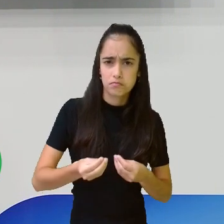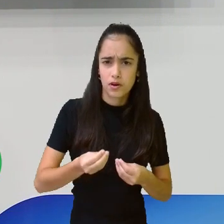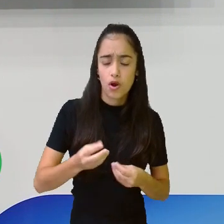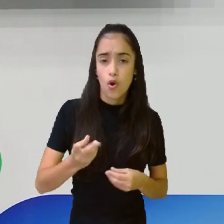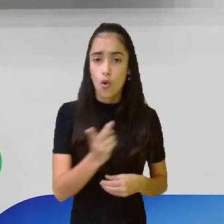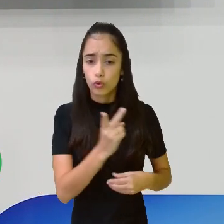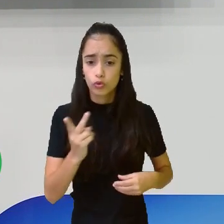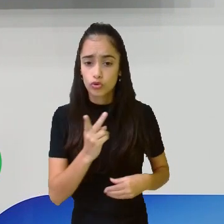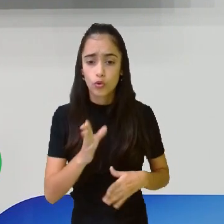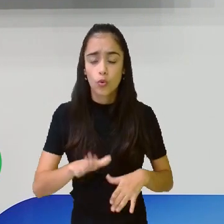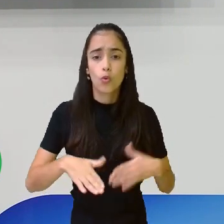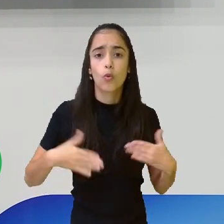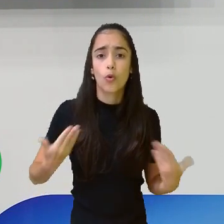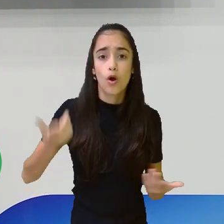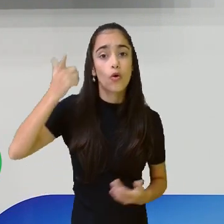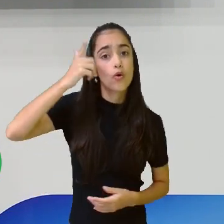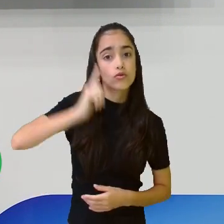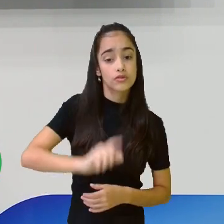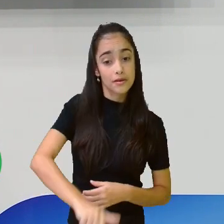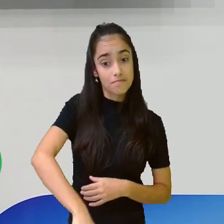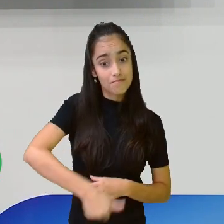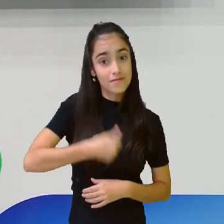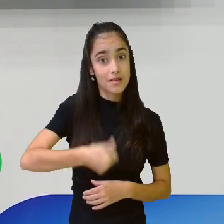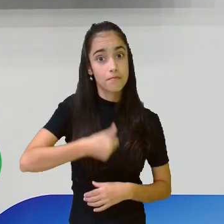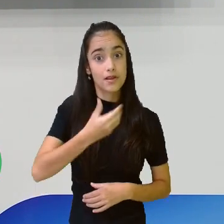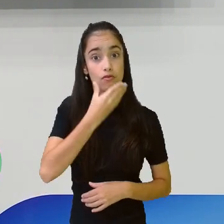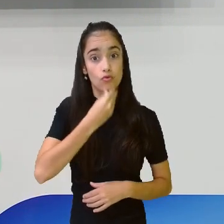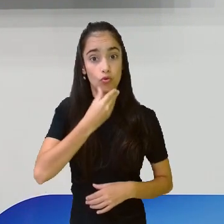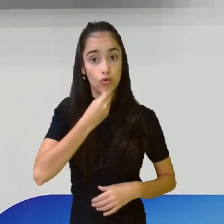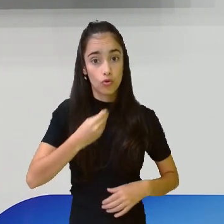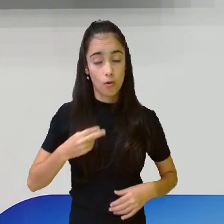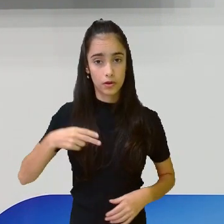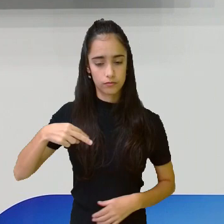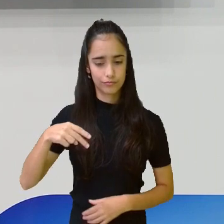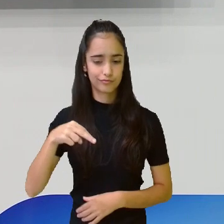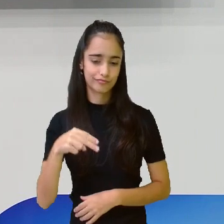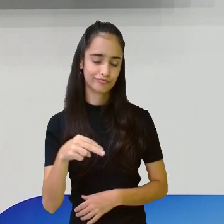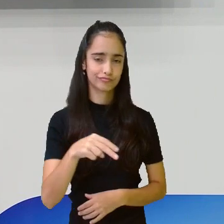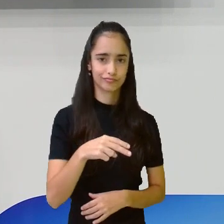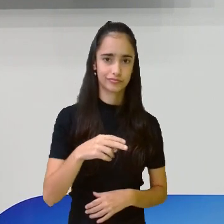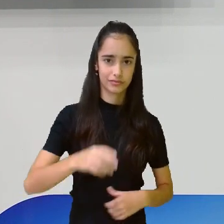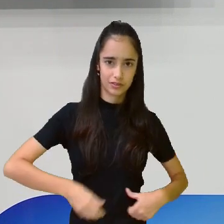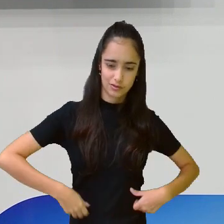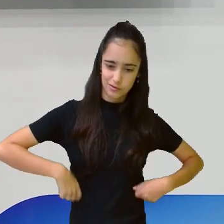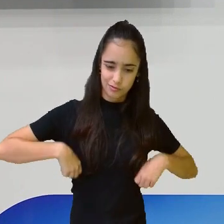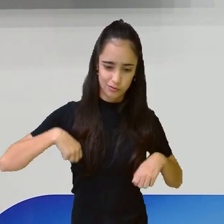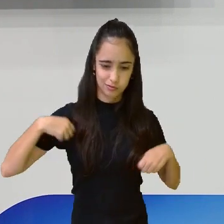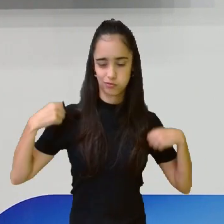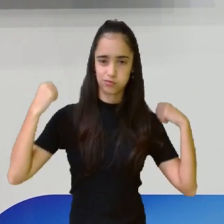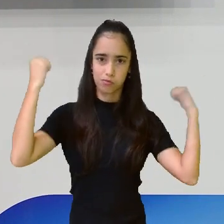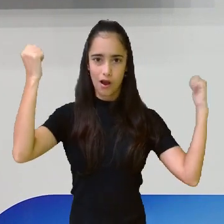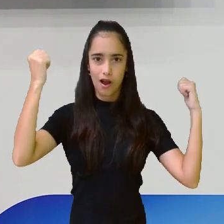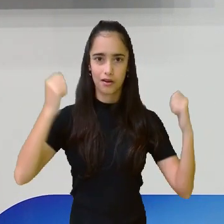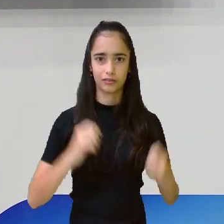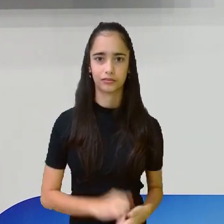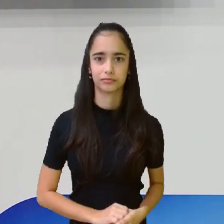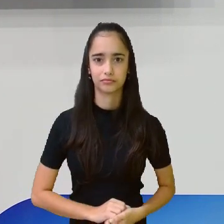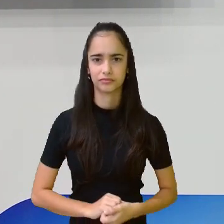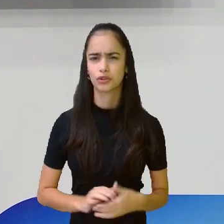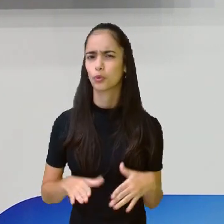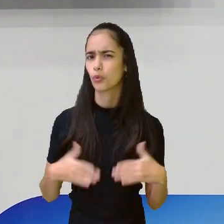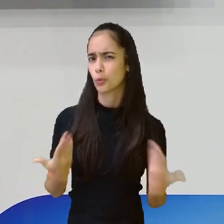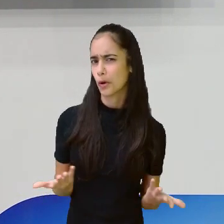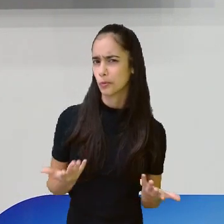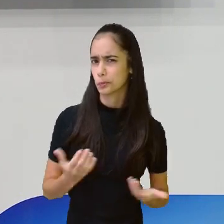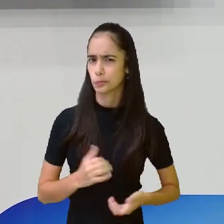fazer primeiro esse rapaz caminhando tirar a camisa. Quem será?